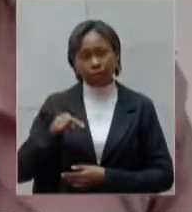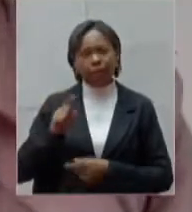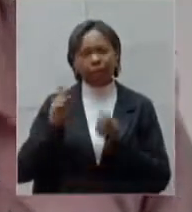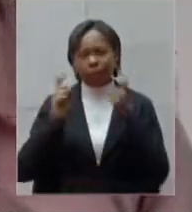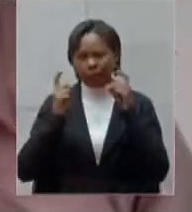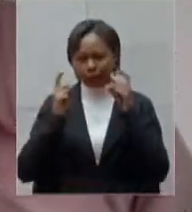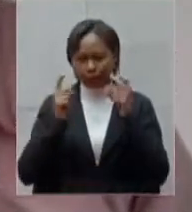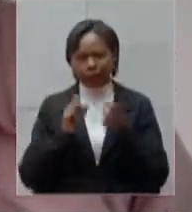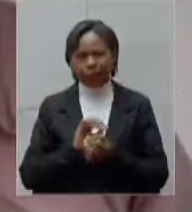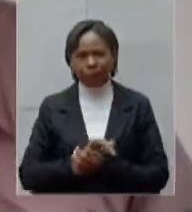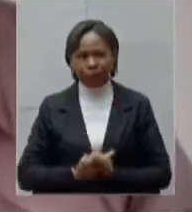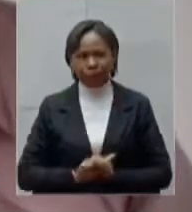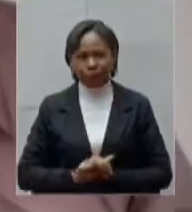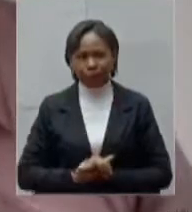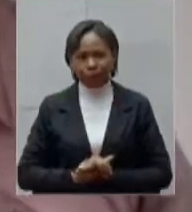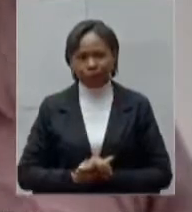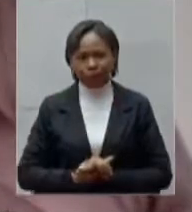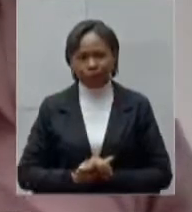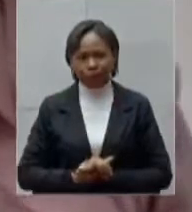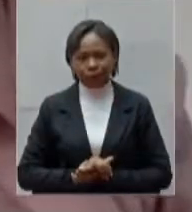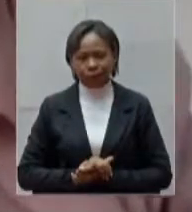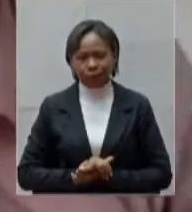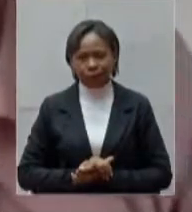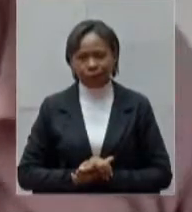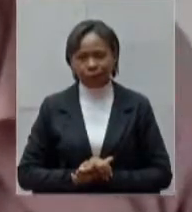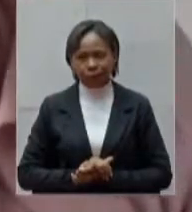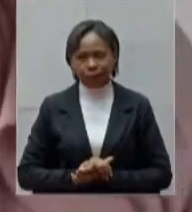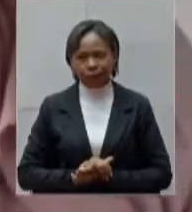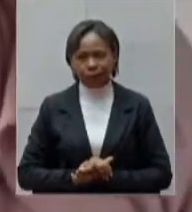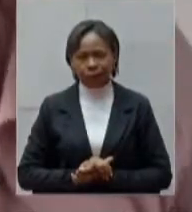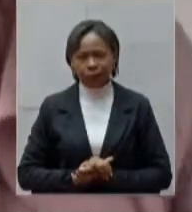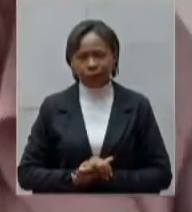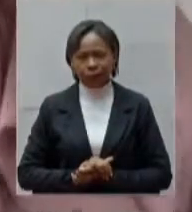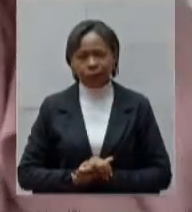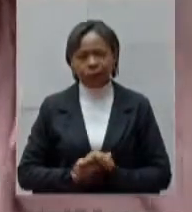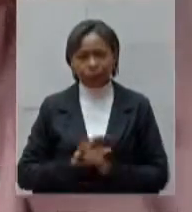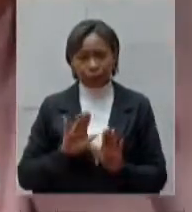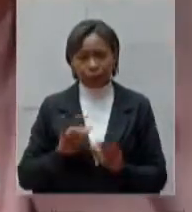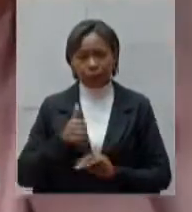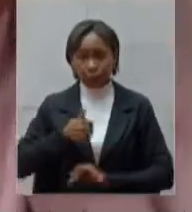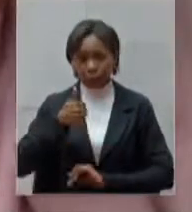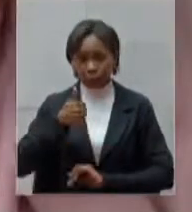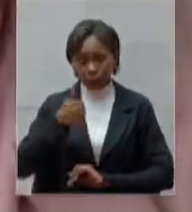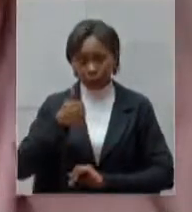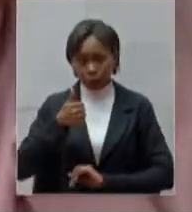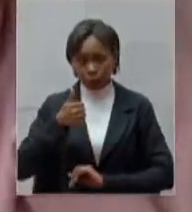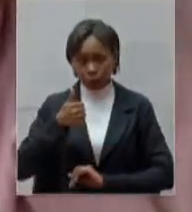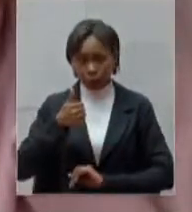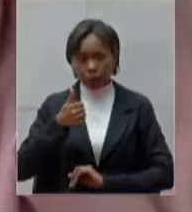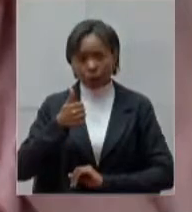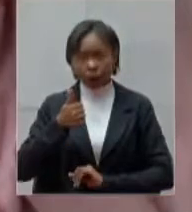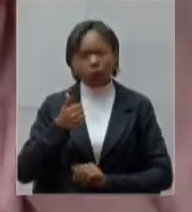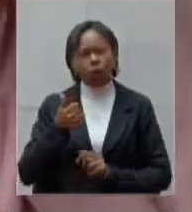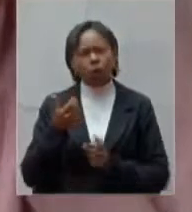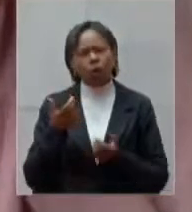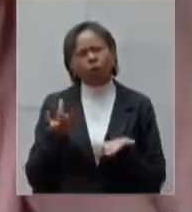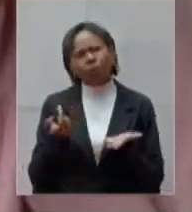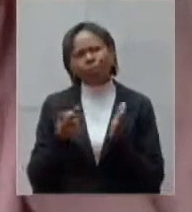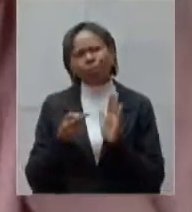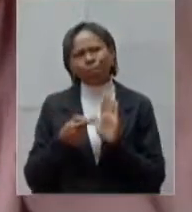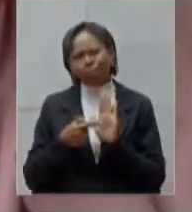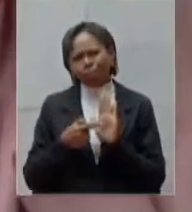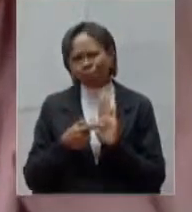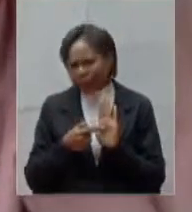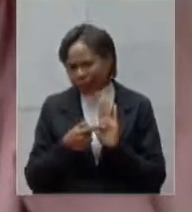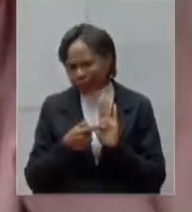eu quero aqui deixar antemão que essa preocupação que nós